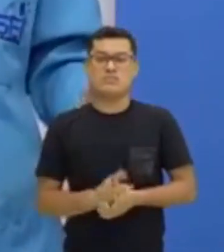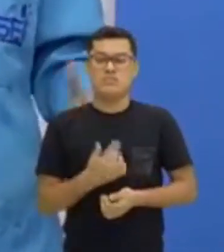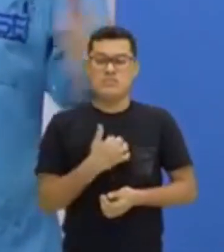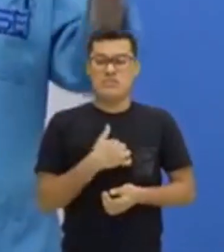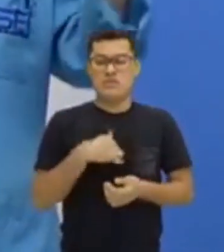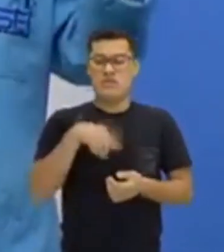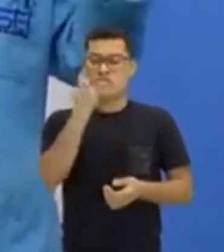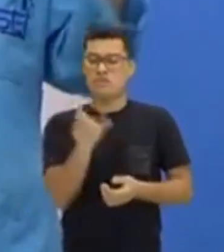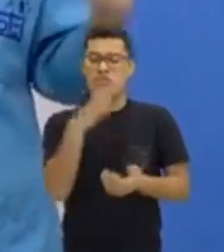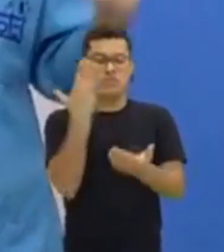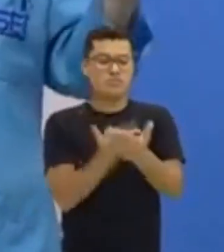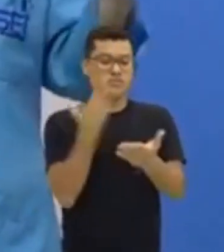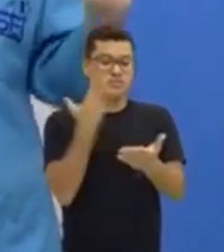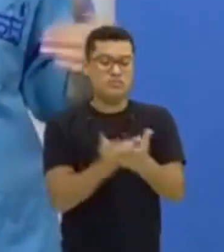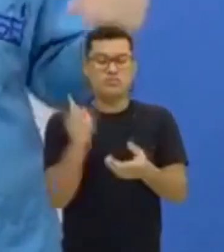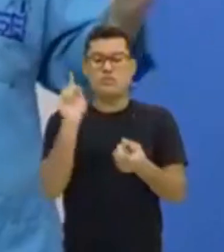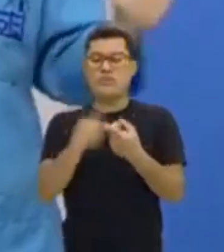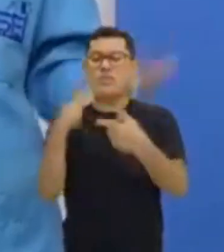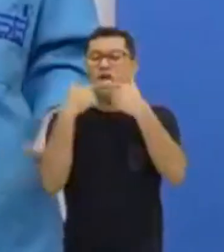Agora,